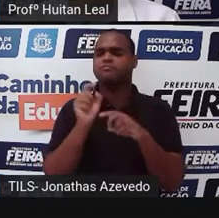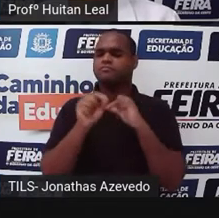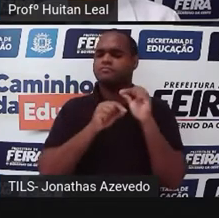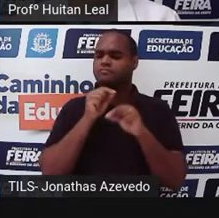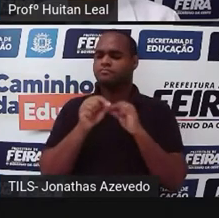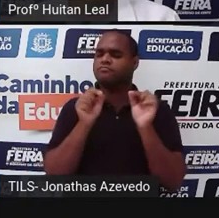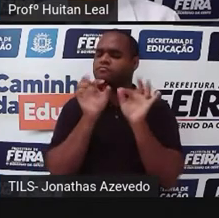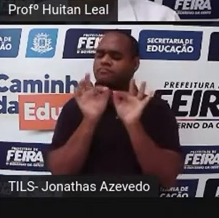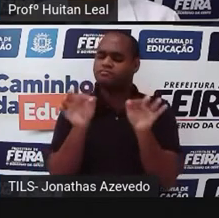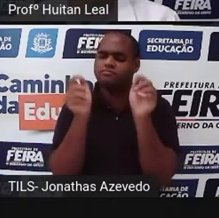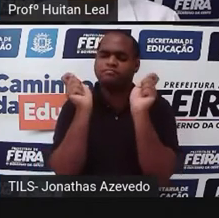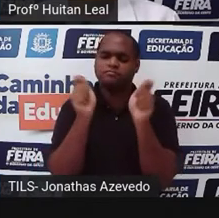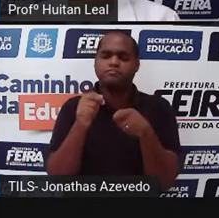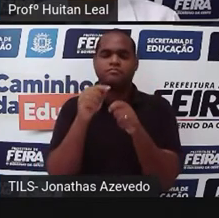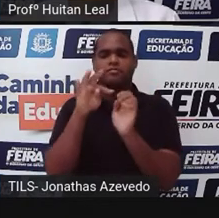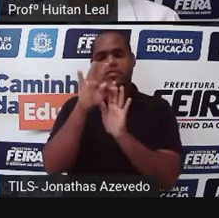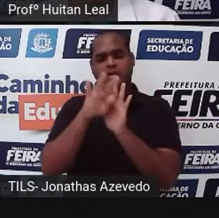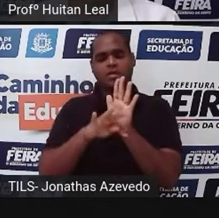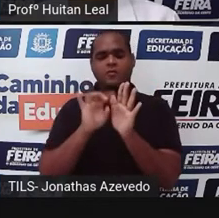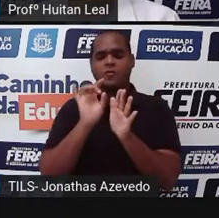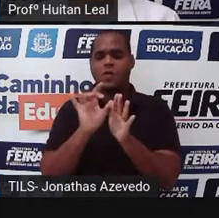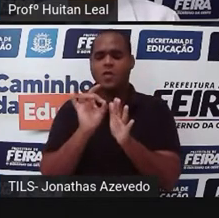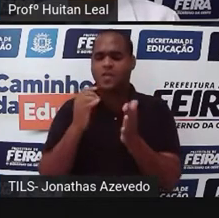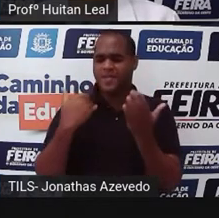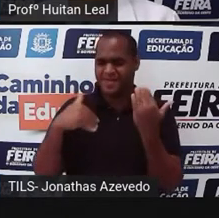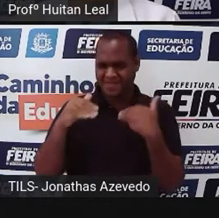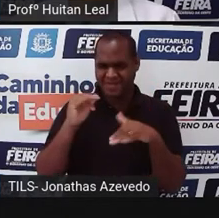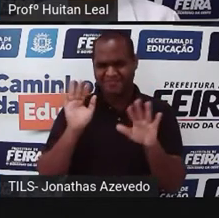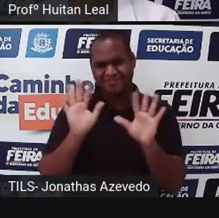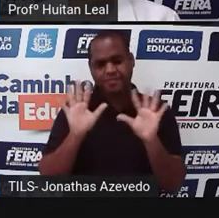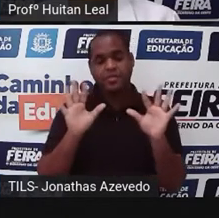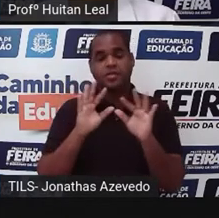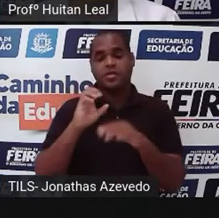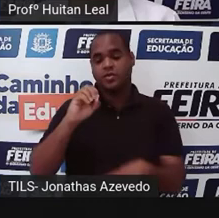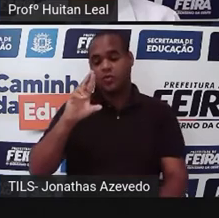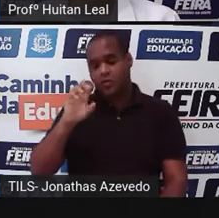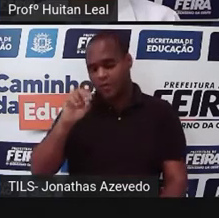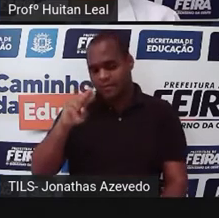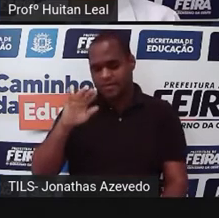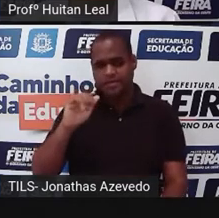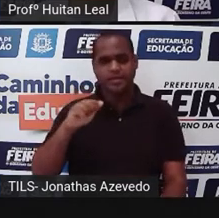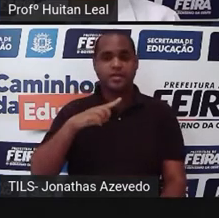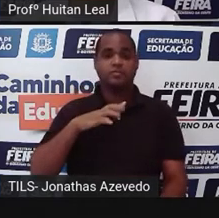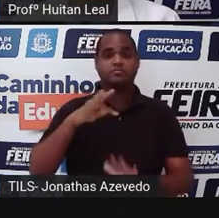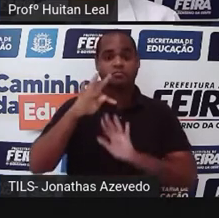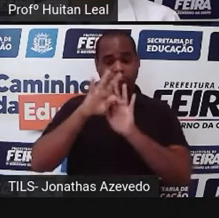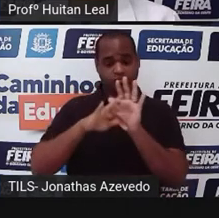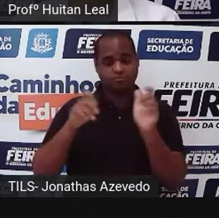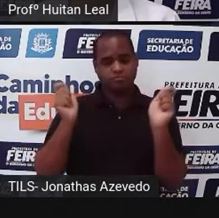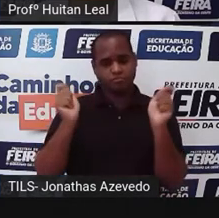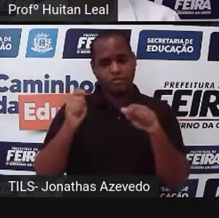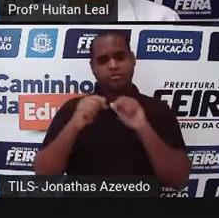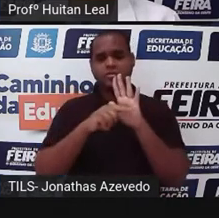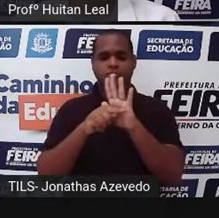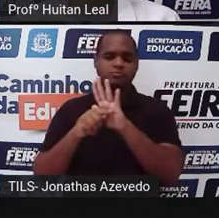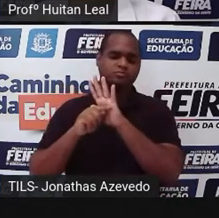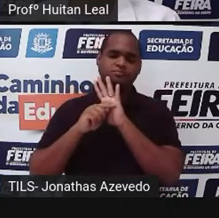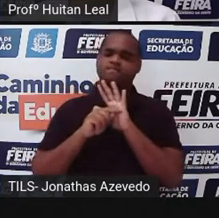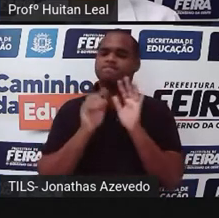simplesmente um texto para lazer. A crônica é um tipo de texto que vai te ajudar também a